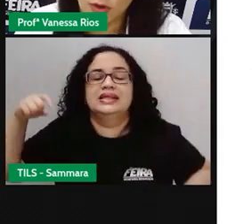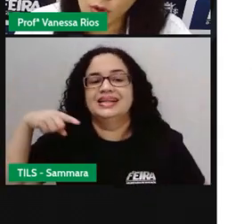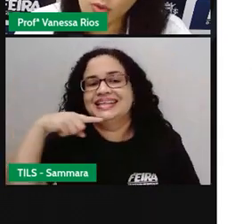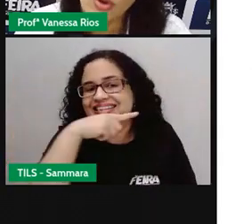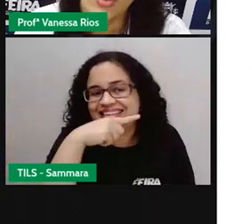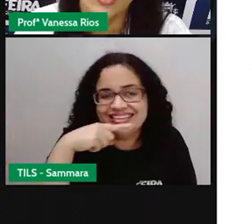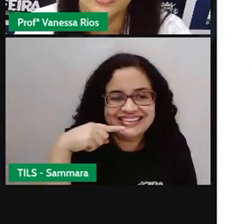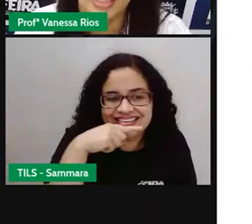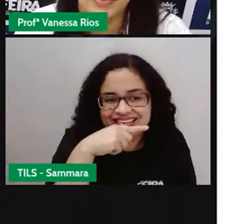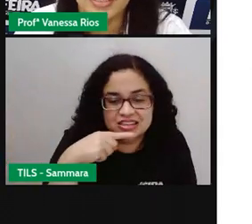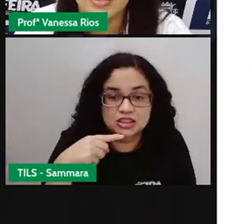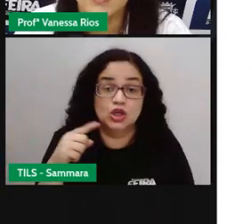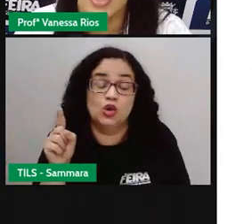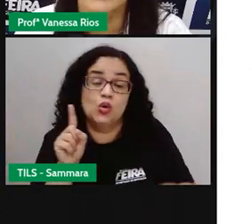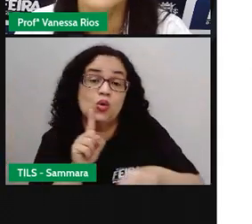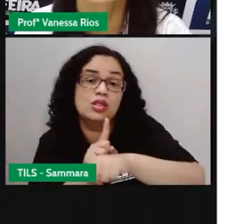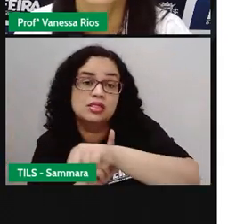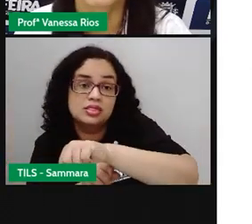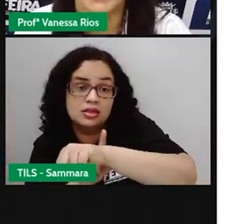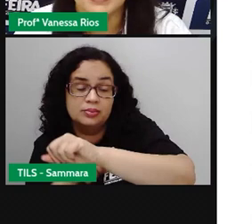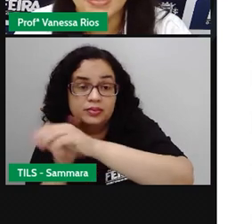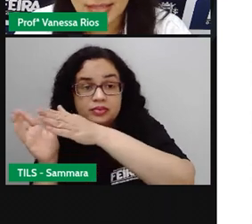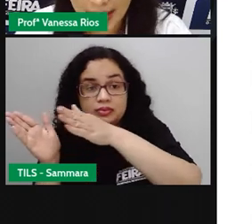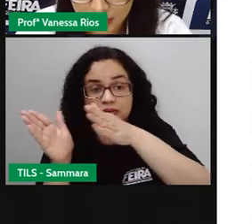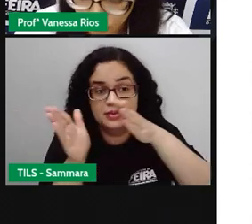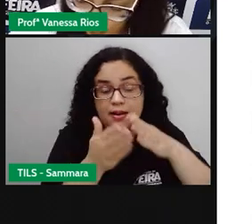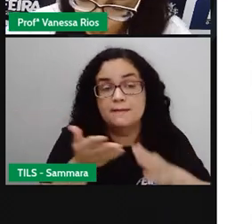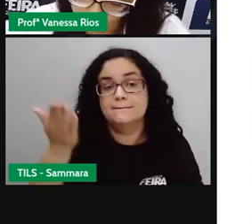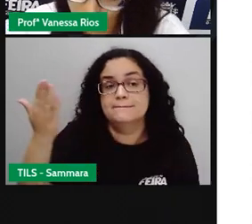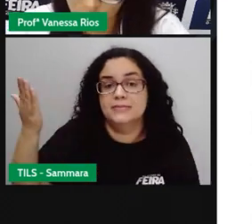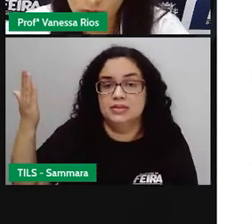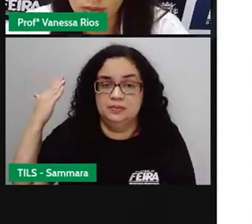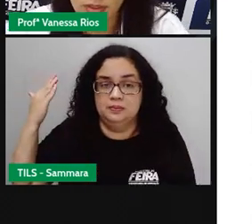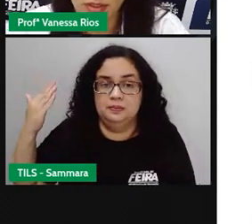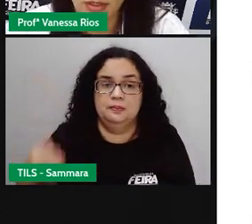escovou. O tempo desses verbos passado.